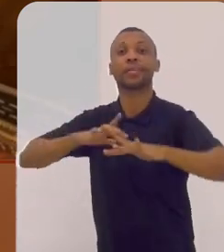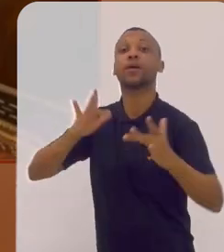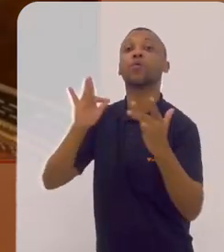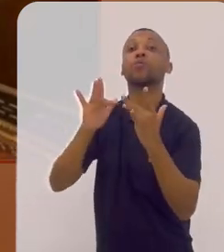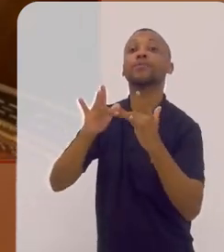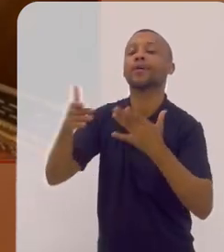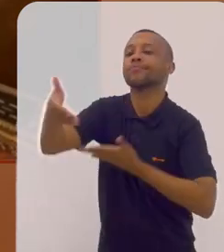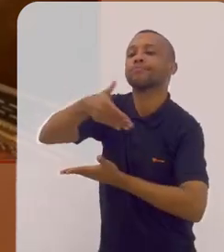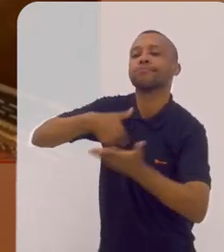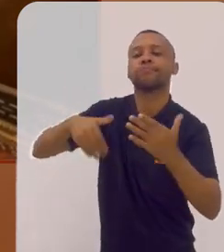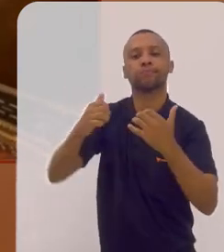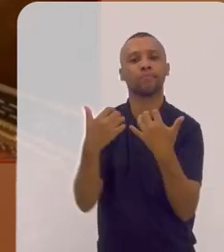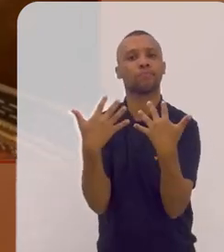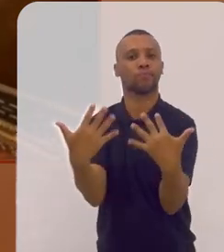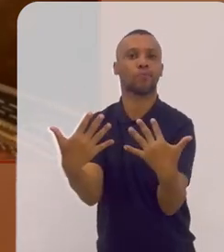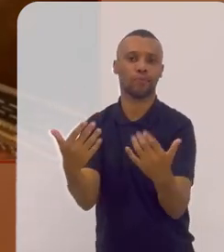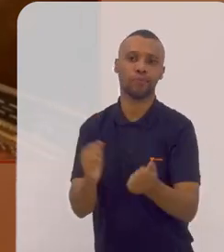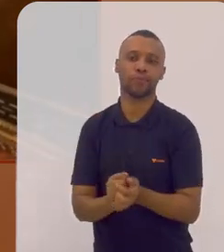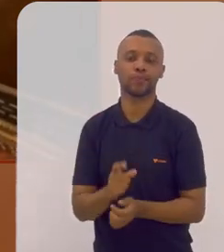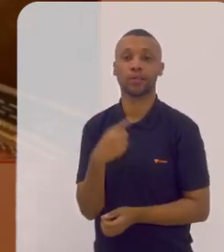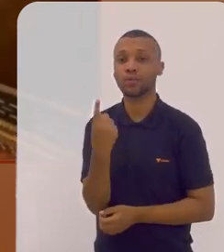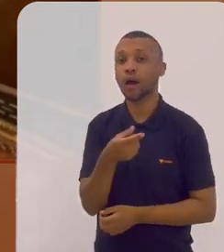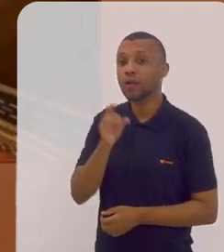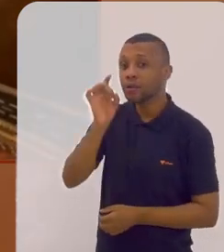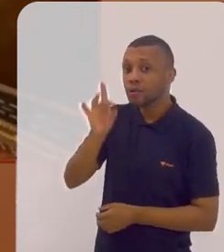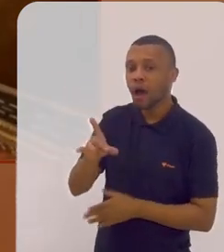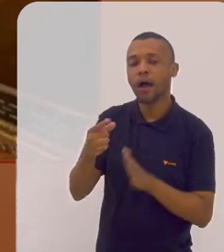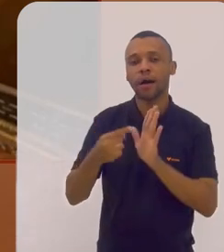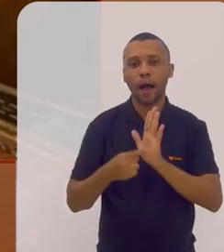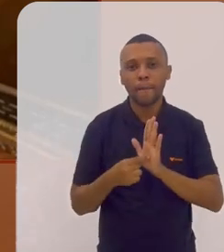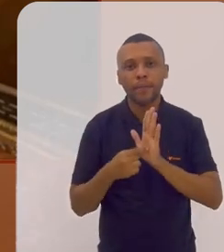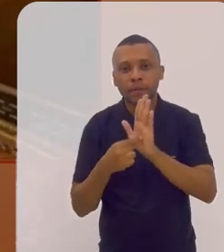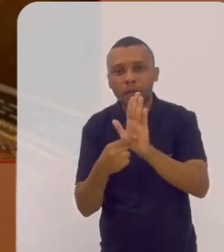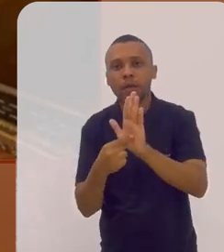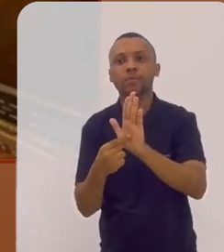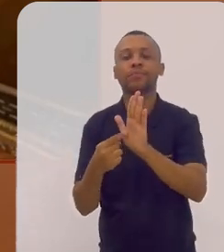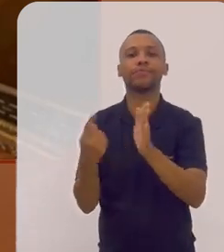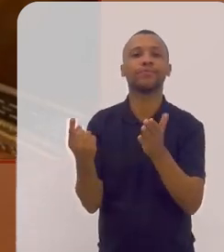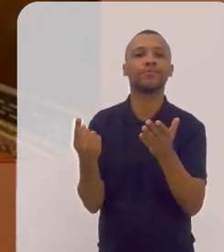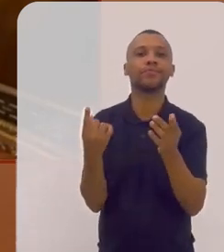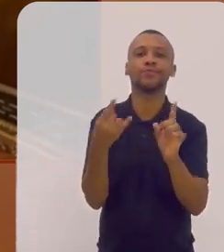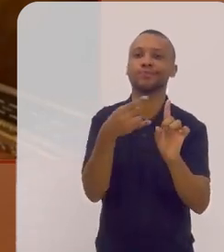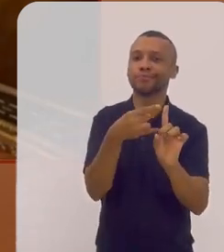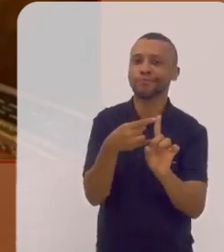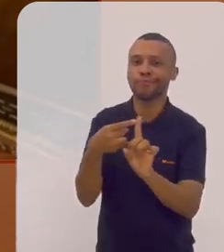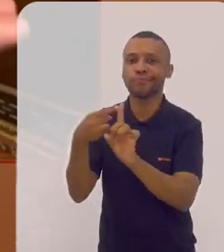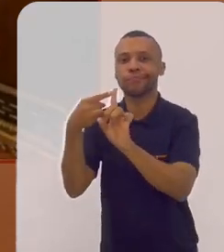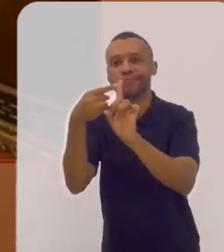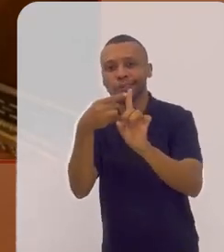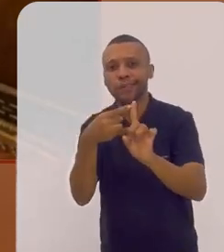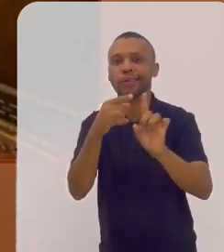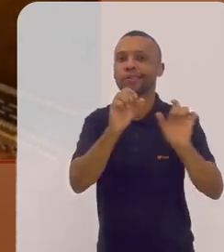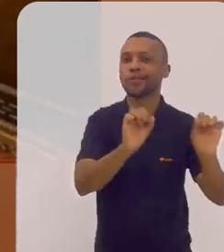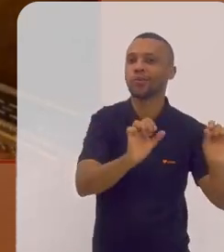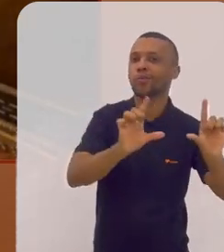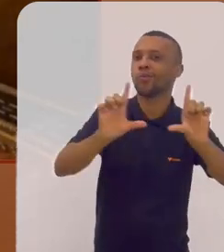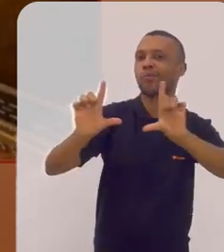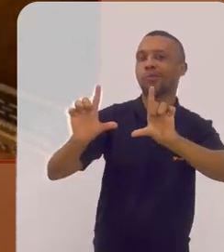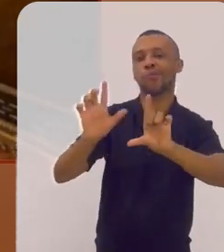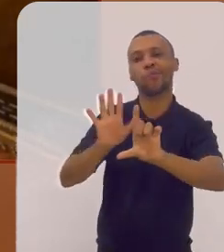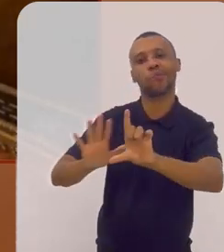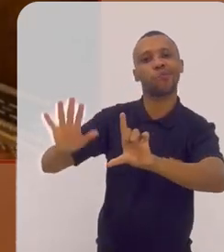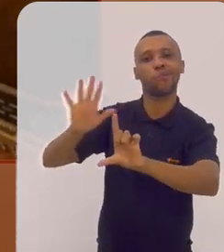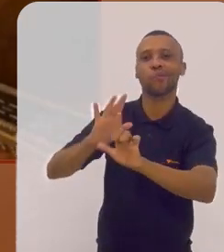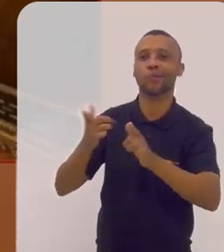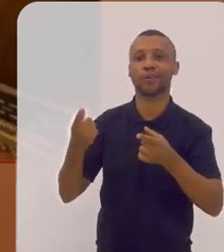têm contato com o público nós só fizemos apresentações através de streaming, né lives